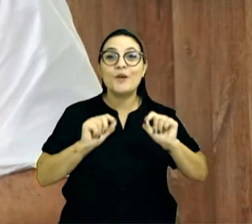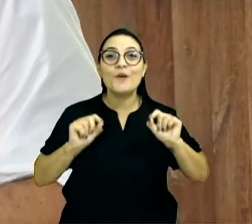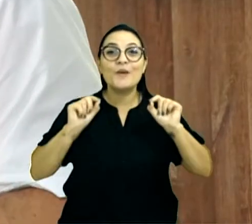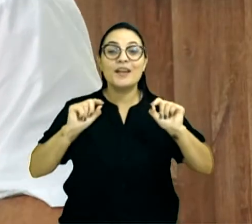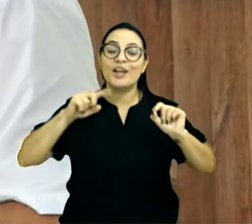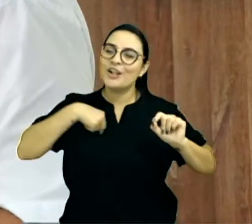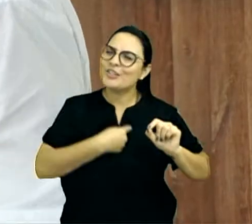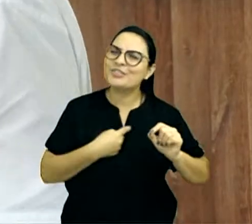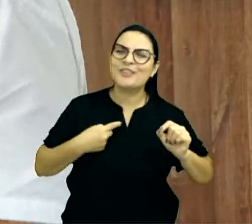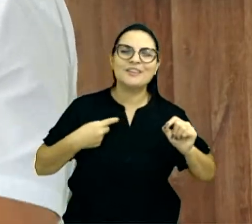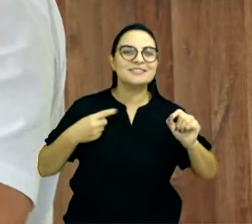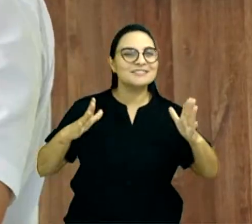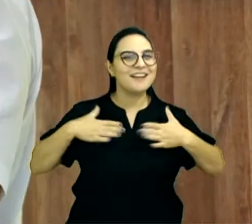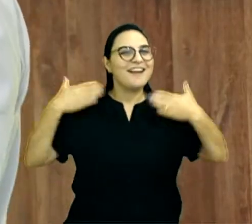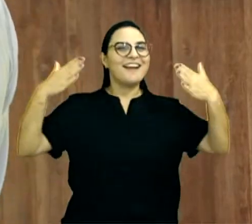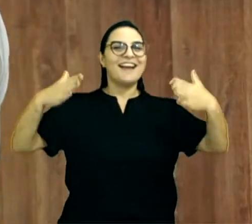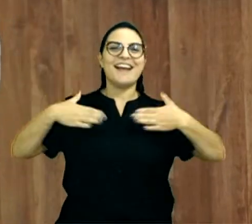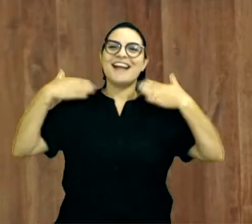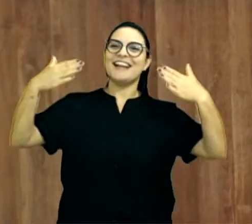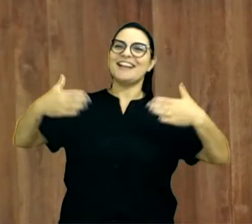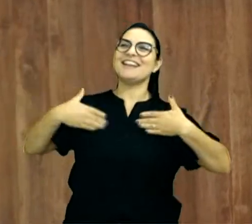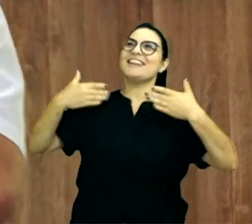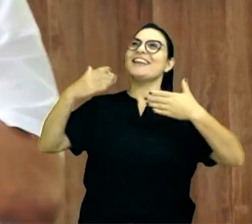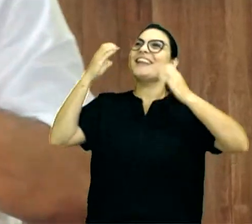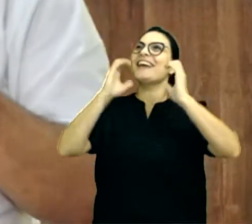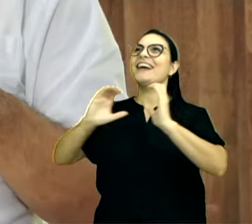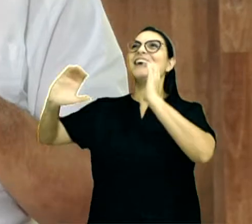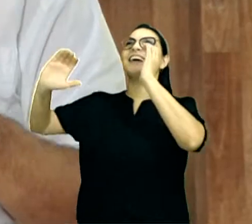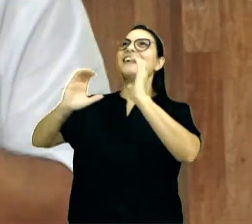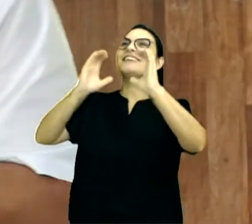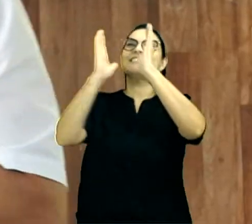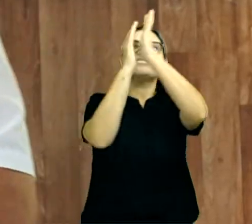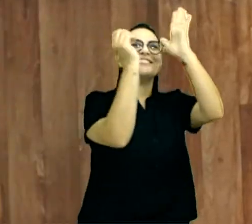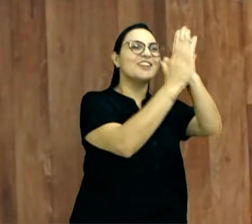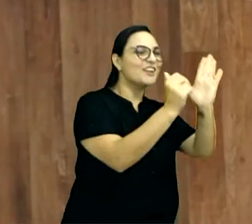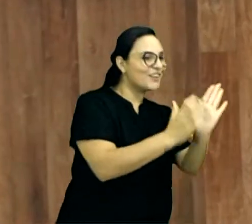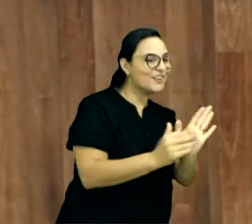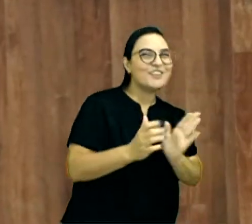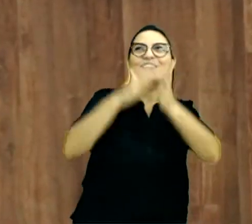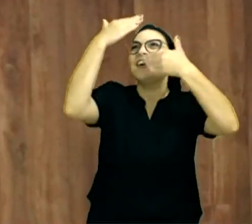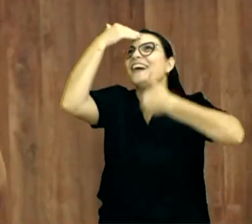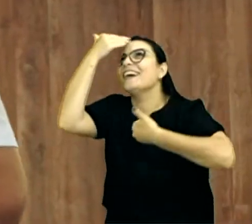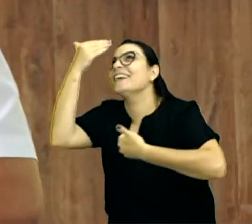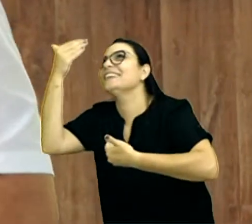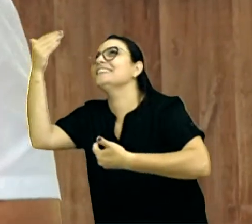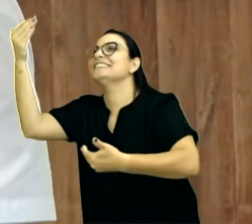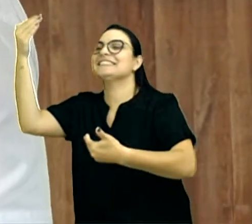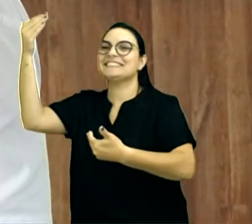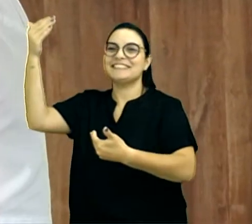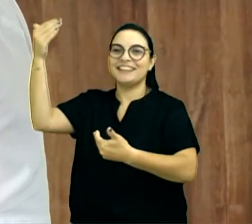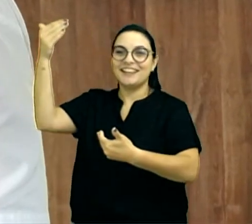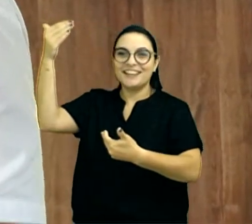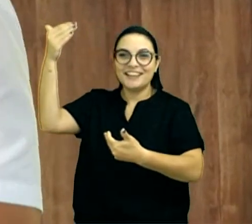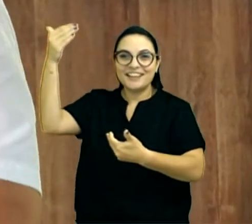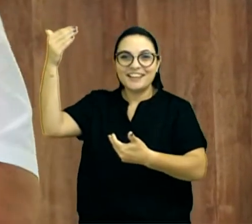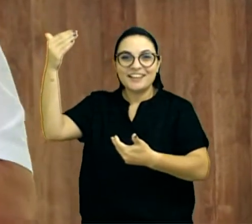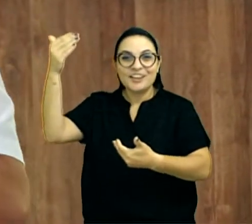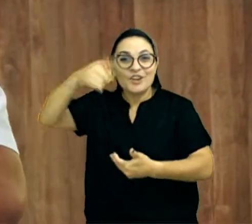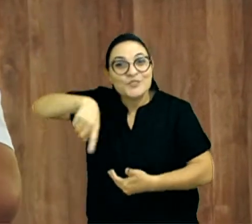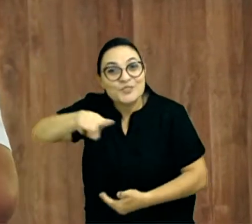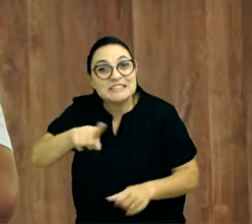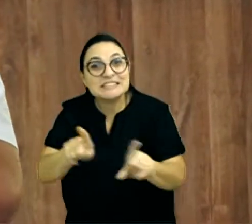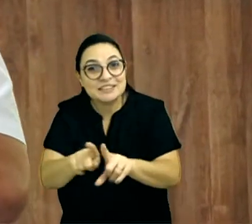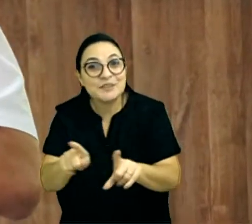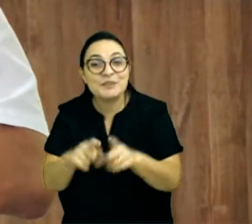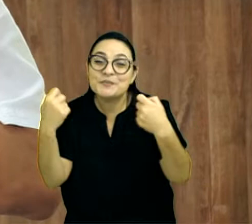Senhor com alegria, apresentar-vos diante dele com cânticos, com louvor, com gratidão, aleluia, sirva ao Senhor com